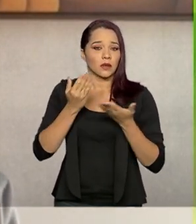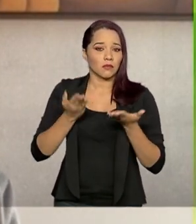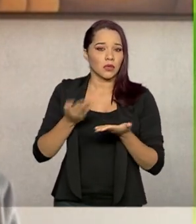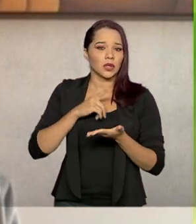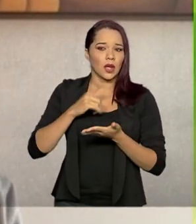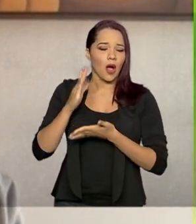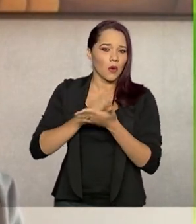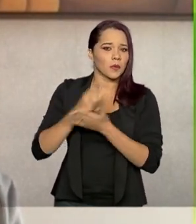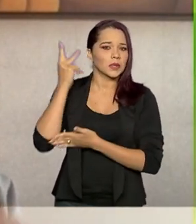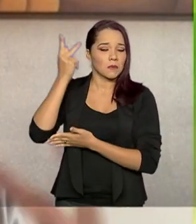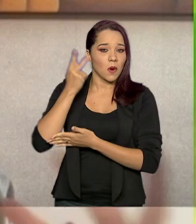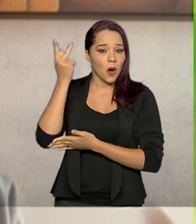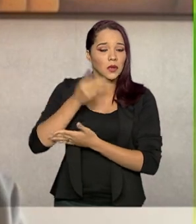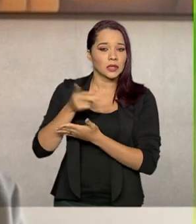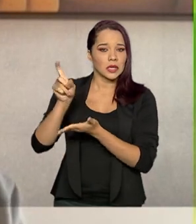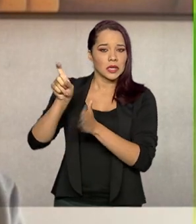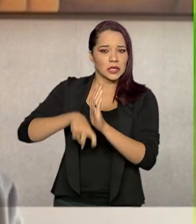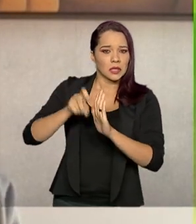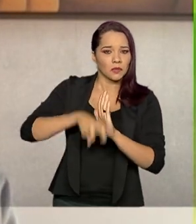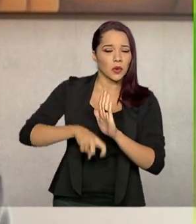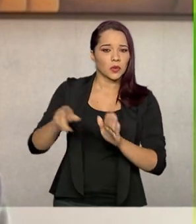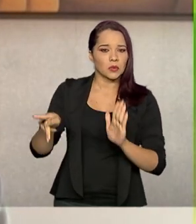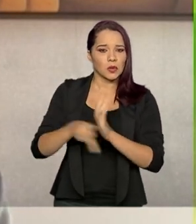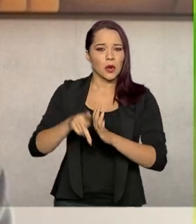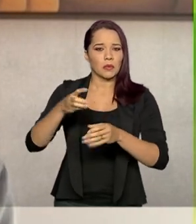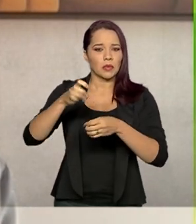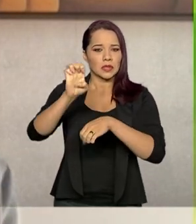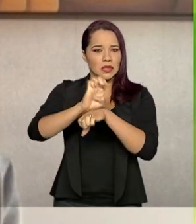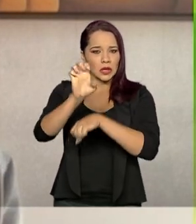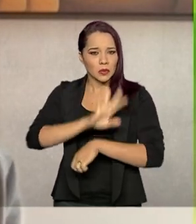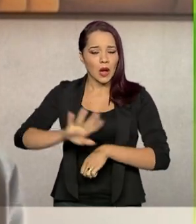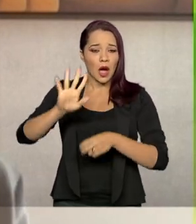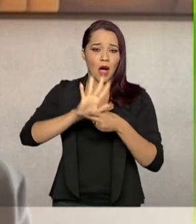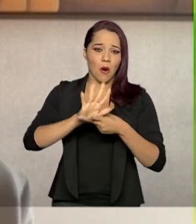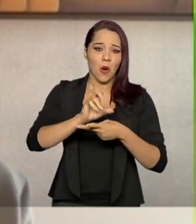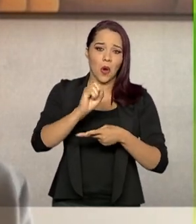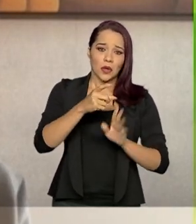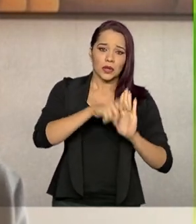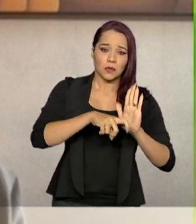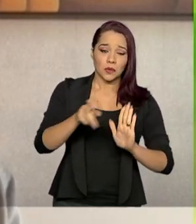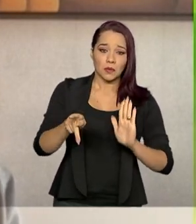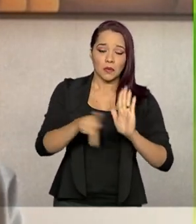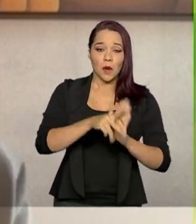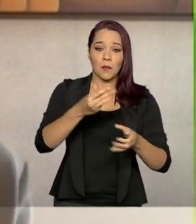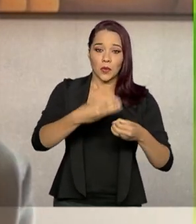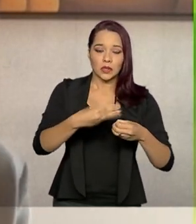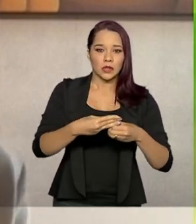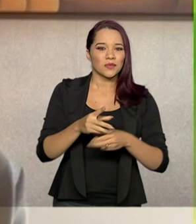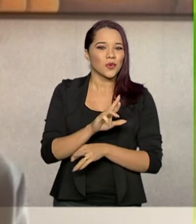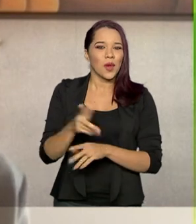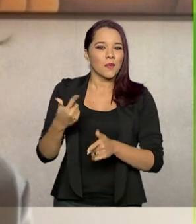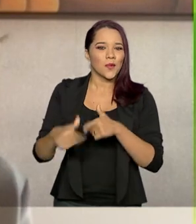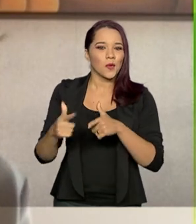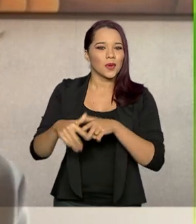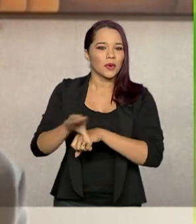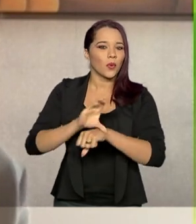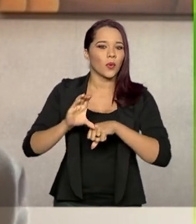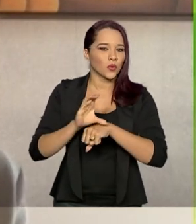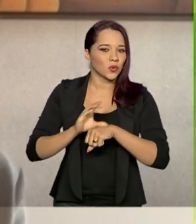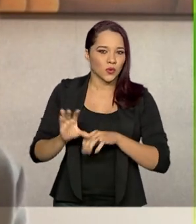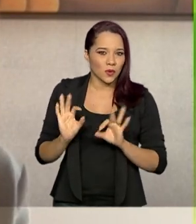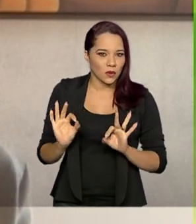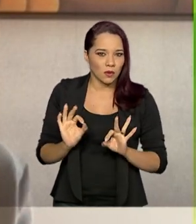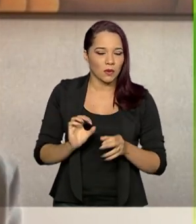algumas hipóteses de tributos estaduais e municipais, esses problemas, eles não são problemas constitucionais,